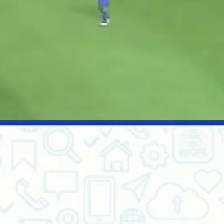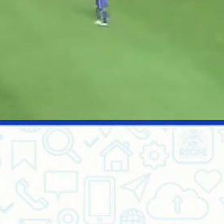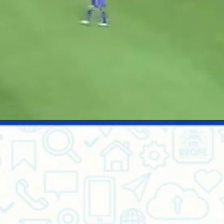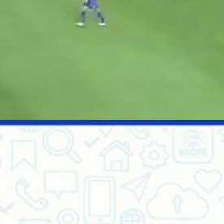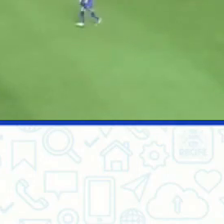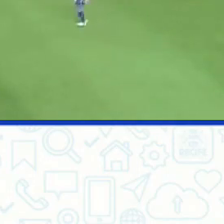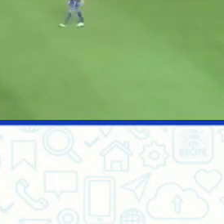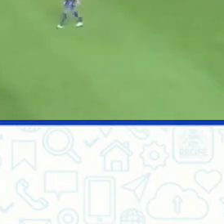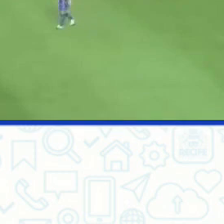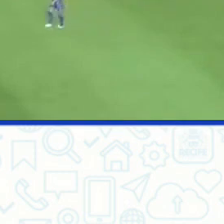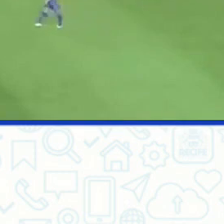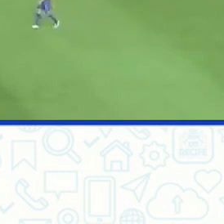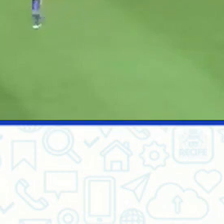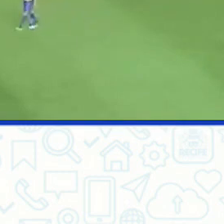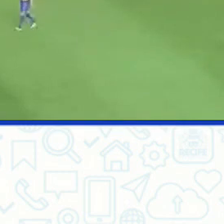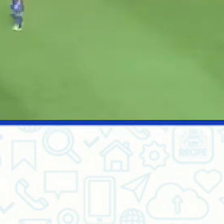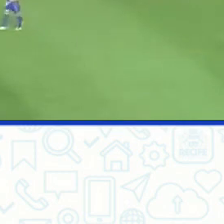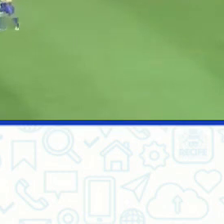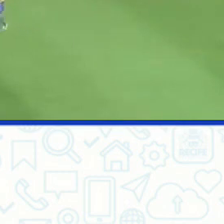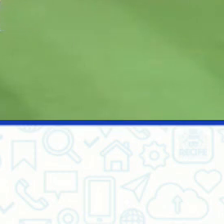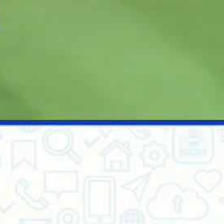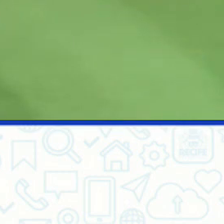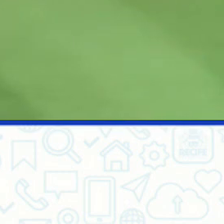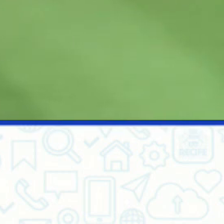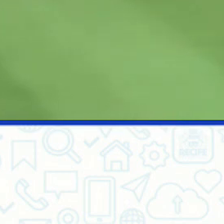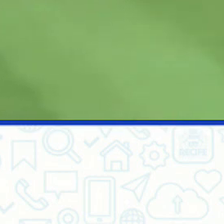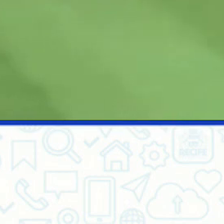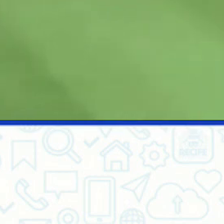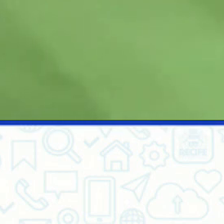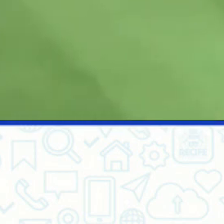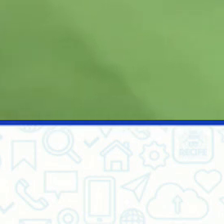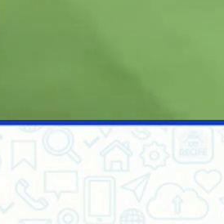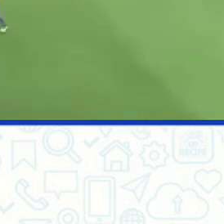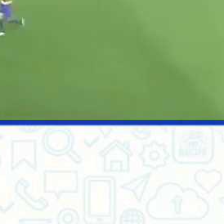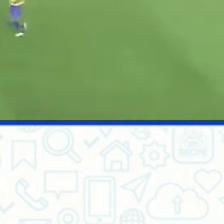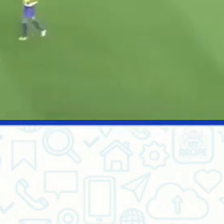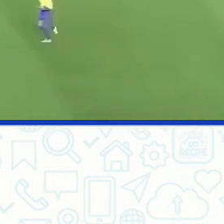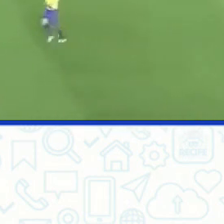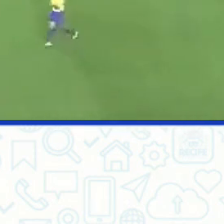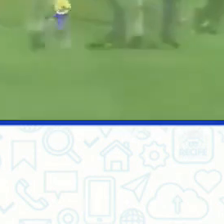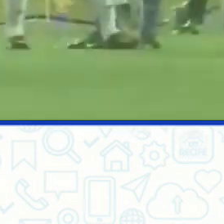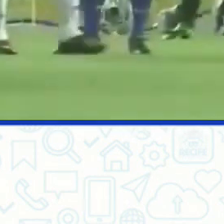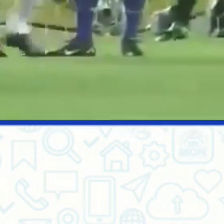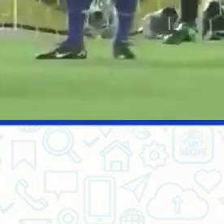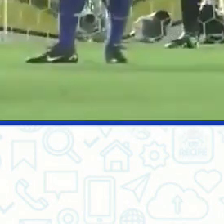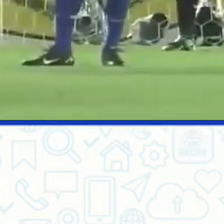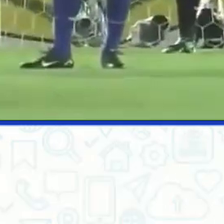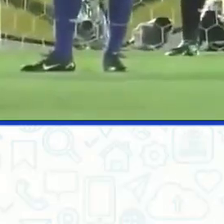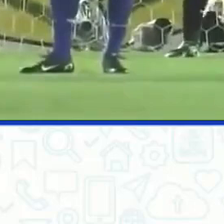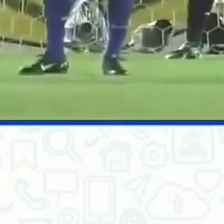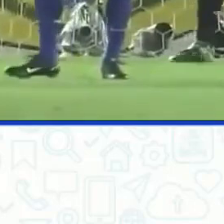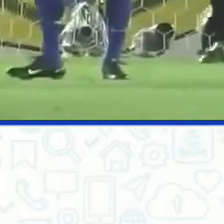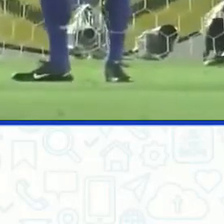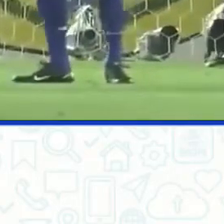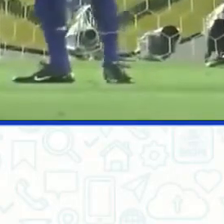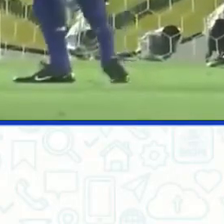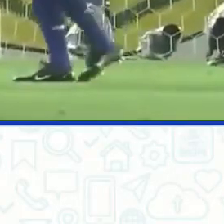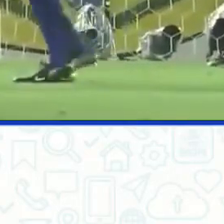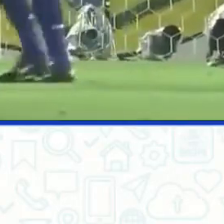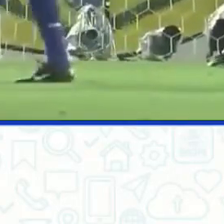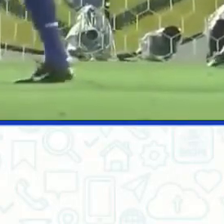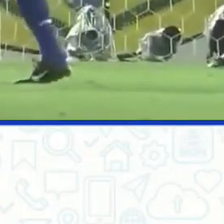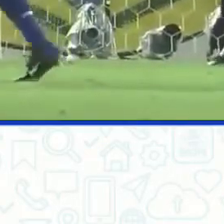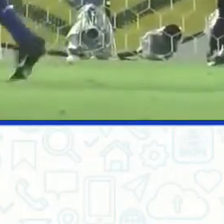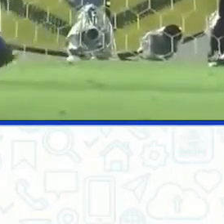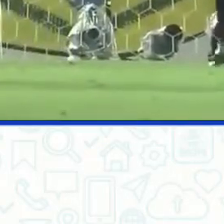Zero Brasil, zero Alemanha, falta que favorece a seleção brasileira, olhando por aqui, e uma alteração no time do Brasil. O posicionamento da barreira brasileira,